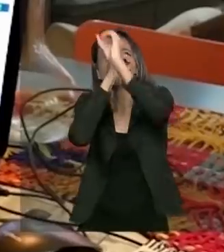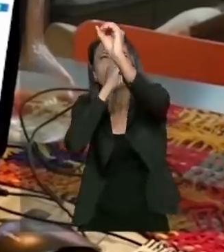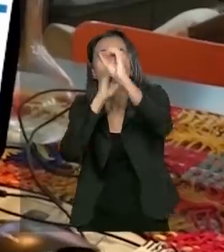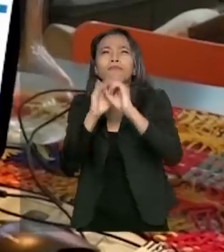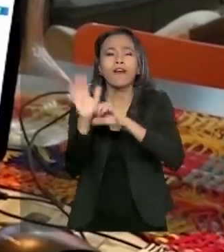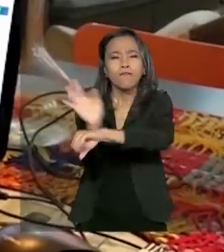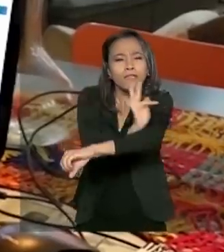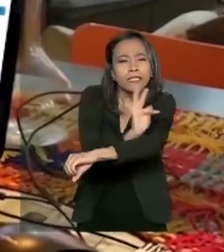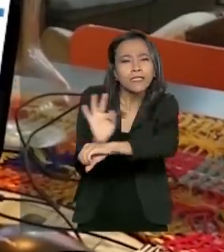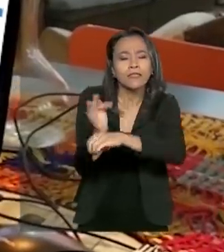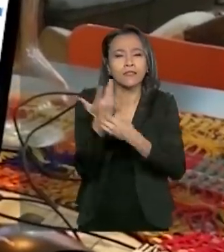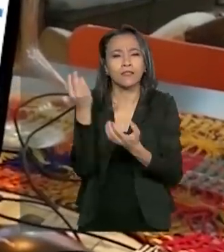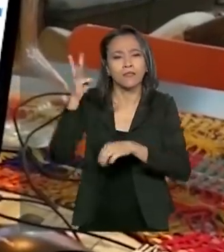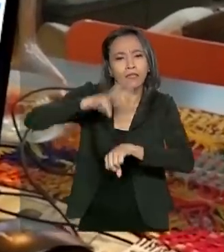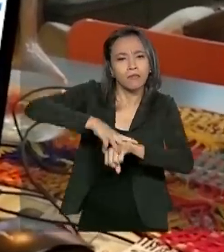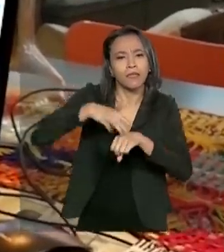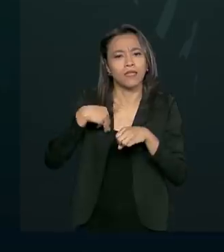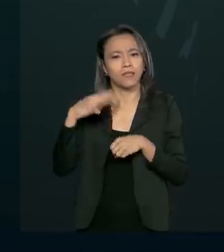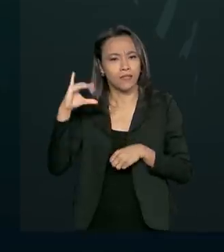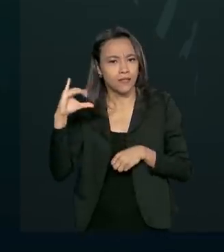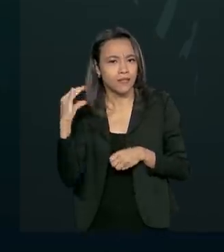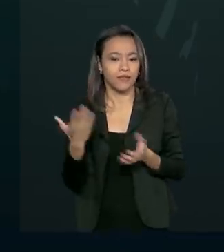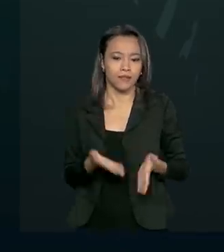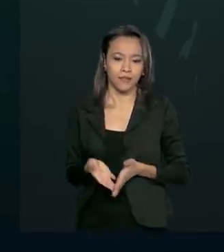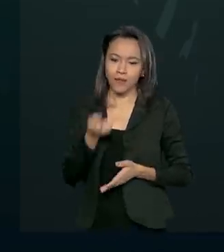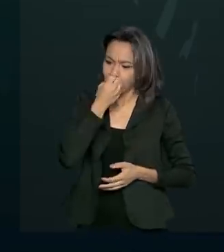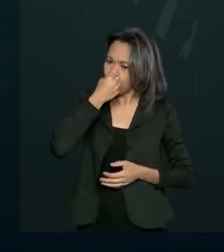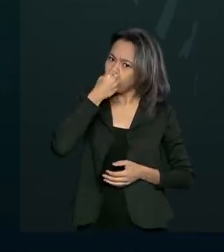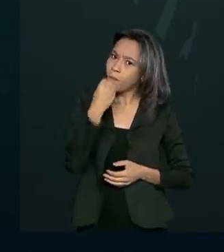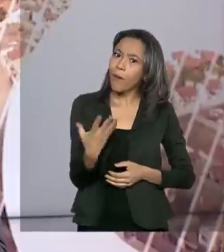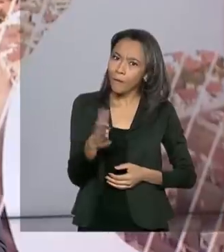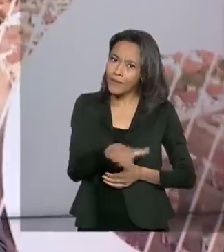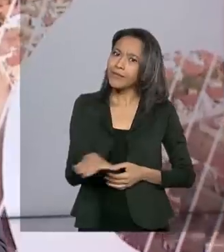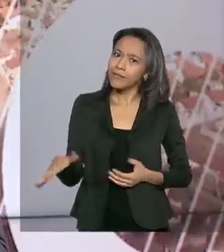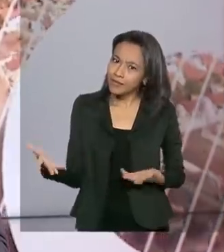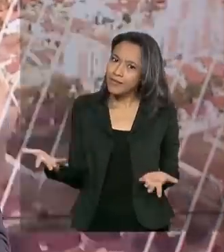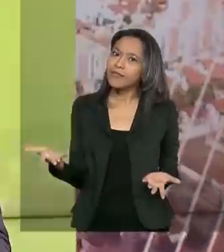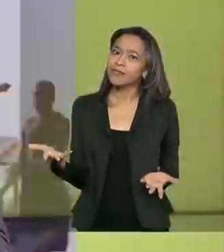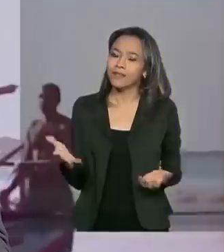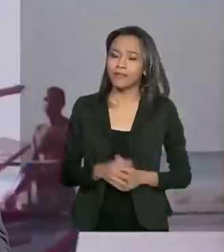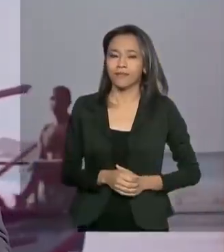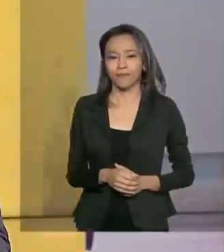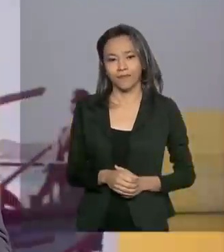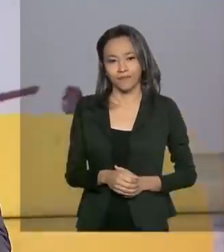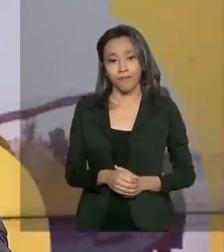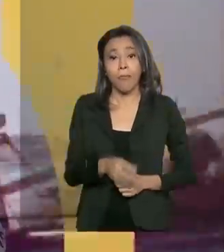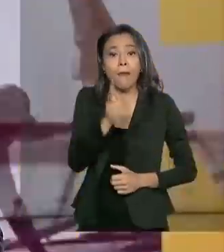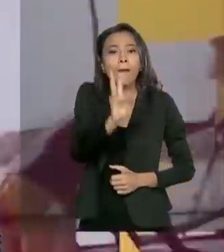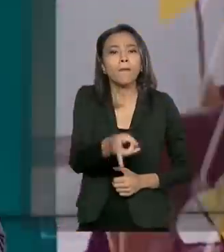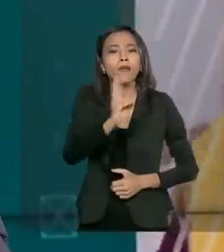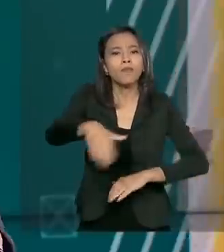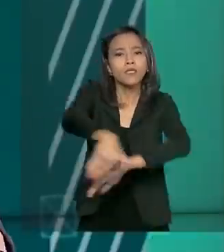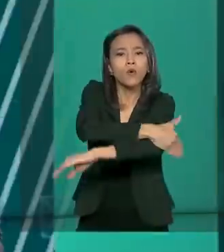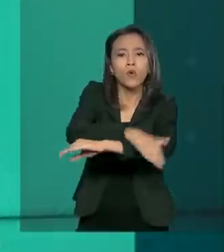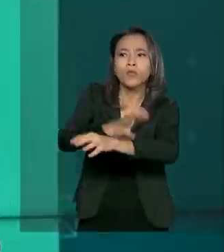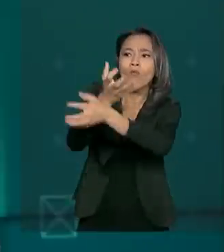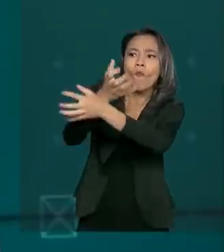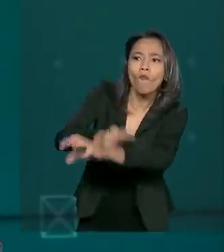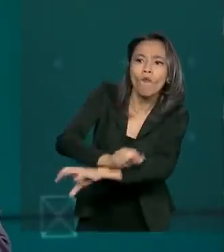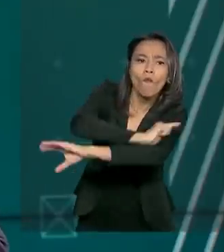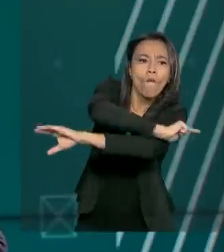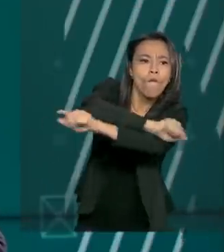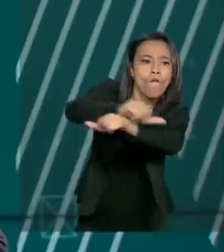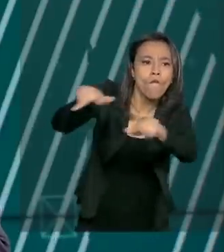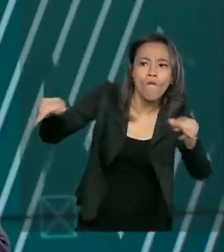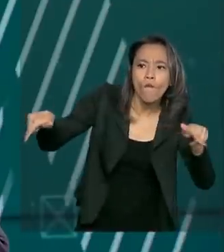física, matemática, ciências. Muito bom para crianças pequenas. Mesmo com as ruas mais vazias durante a